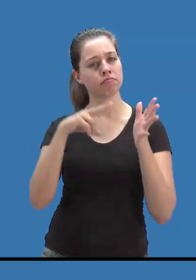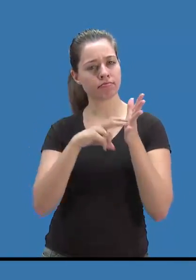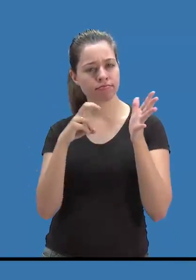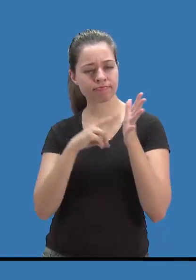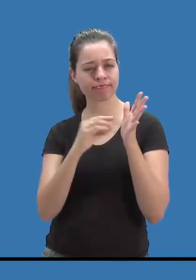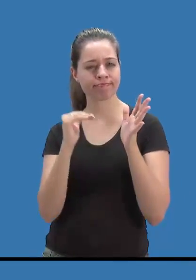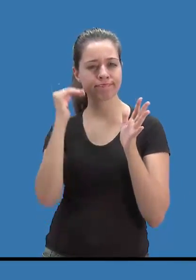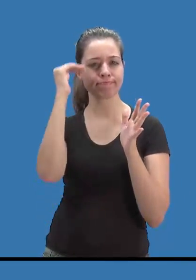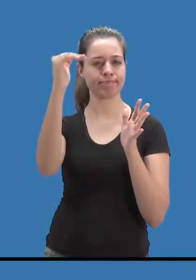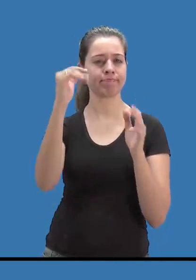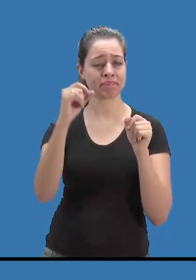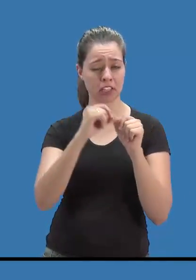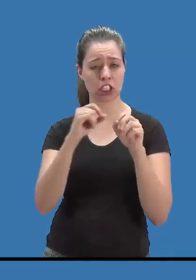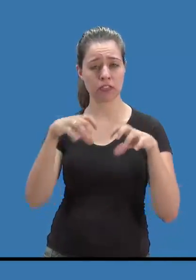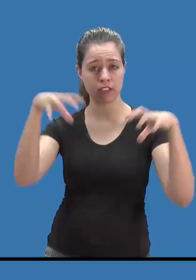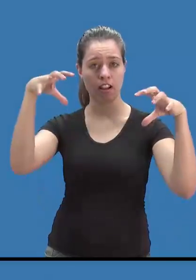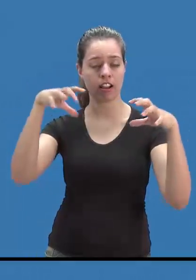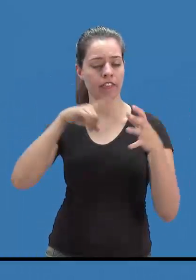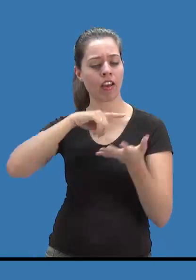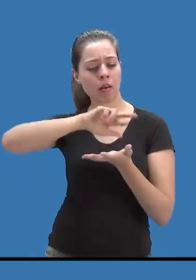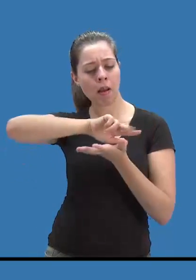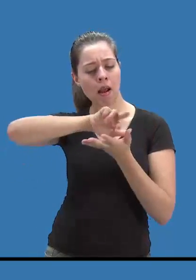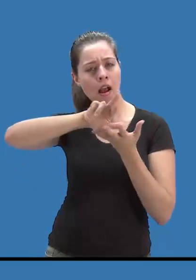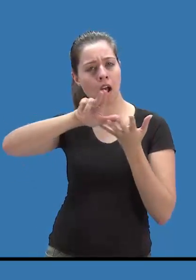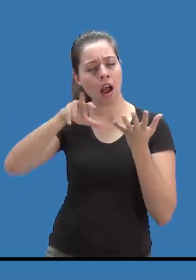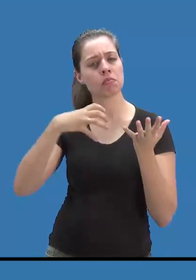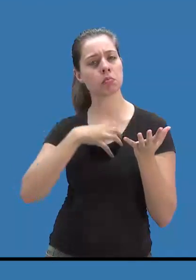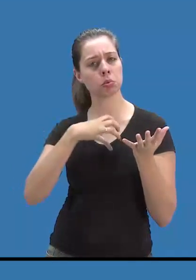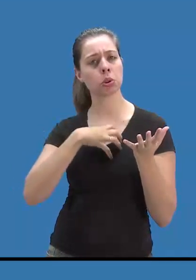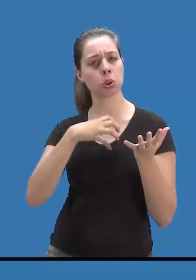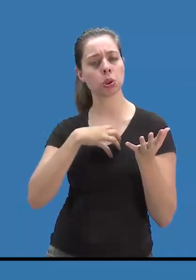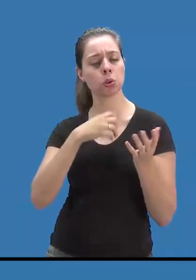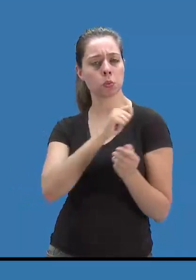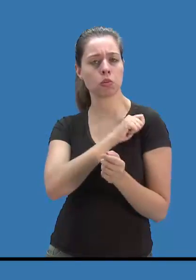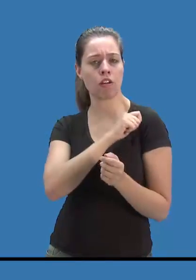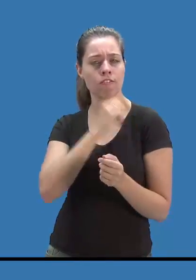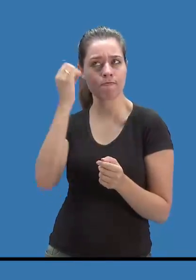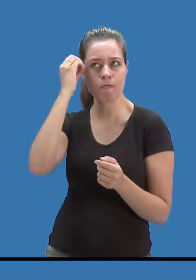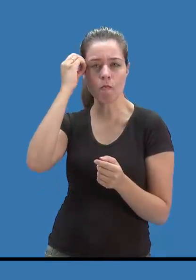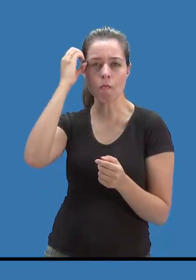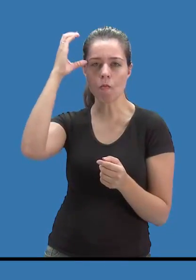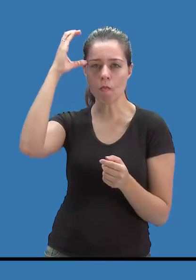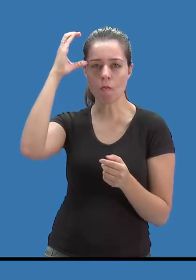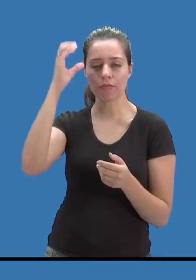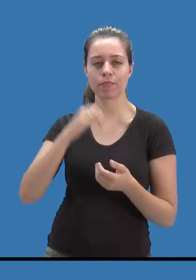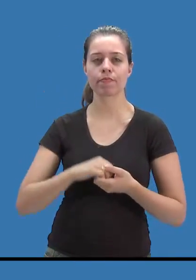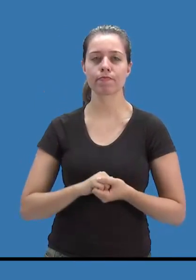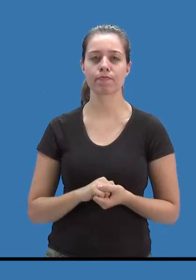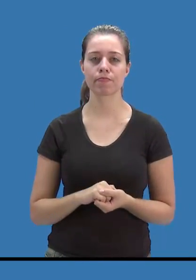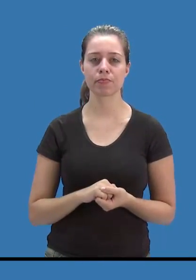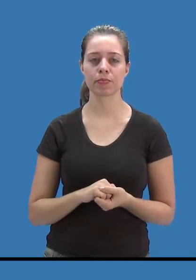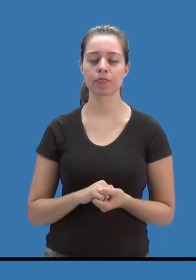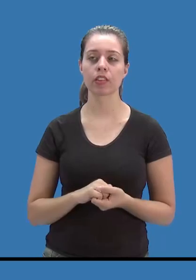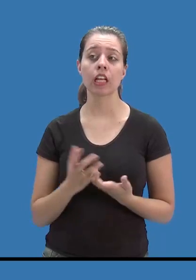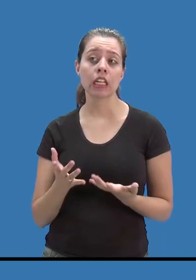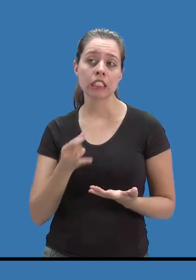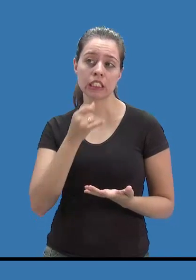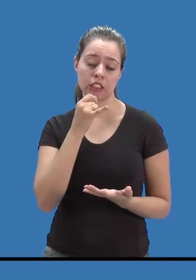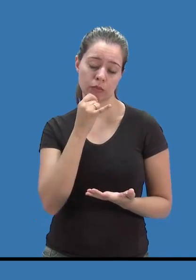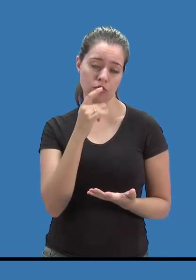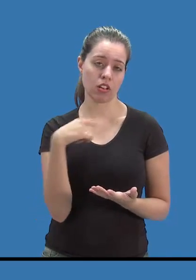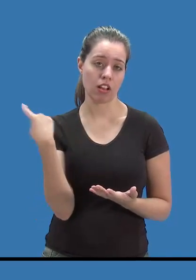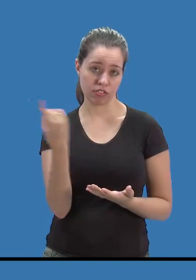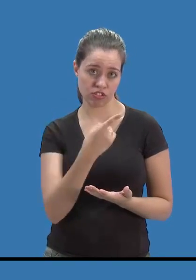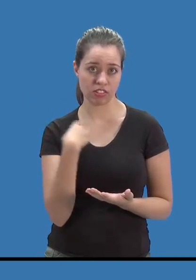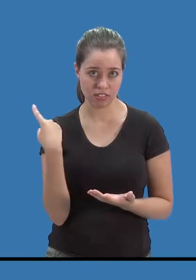principais características dos estudantes com altas habilidades. Digamos que a gente se destaca mais em algumas matérias do que os